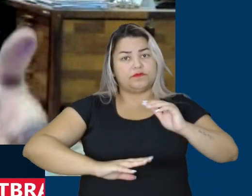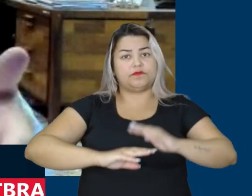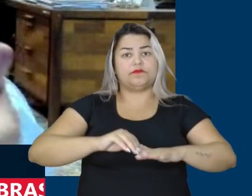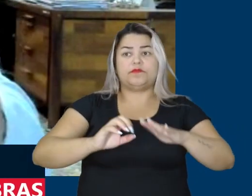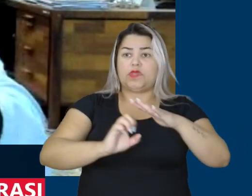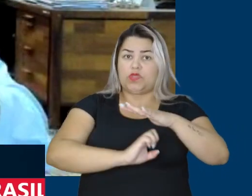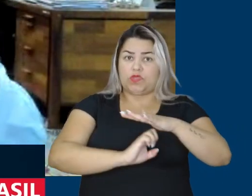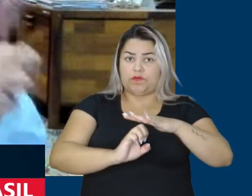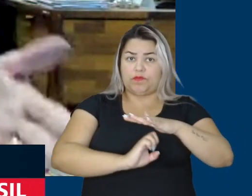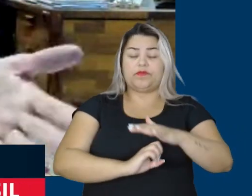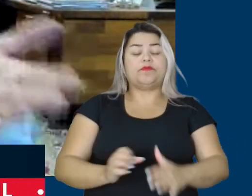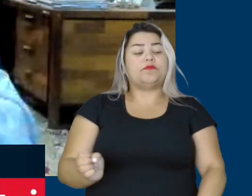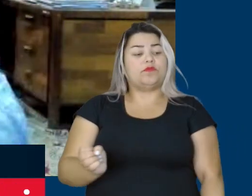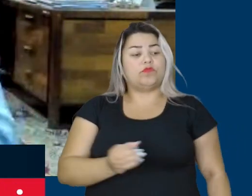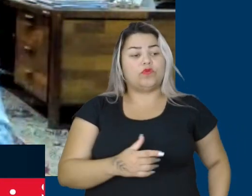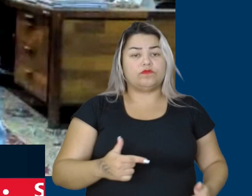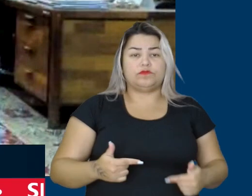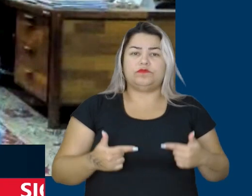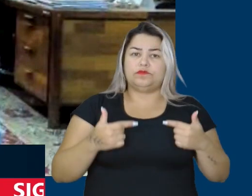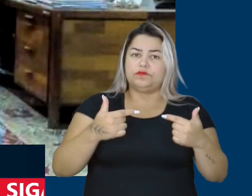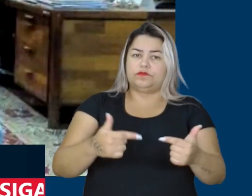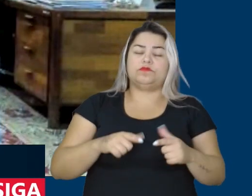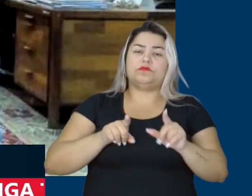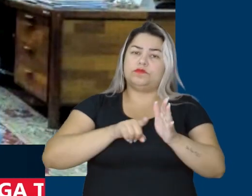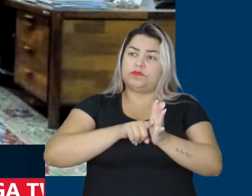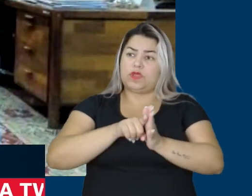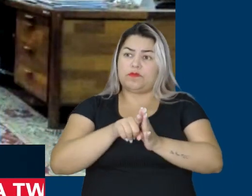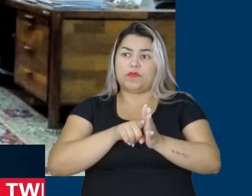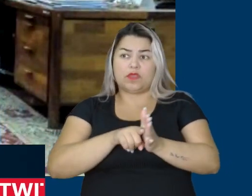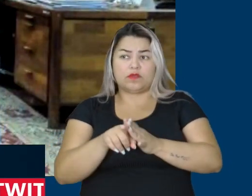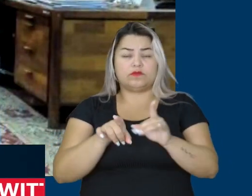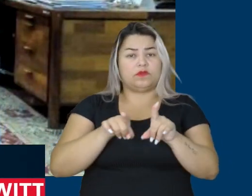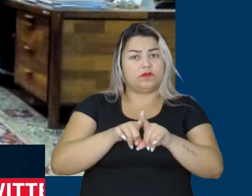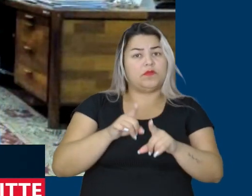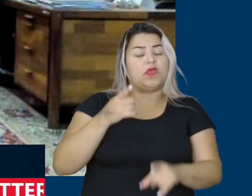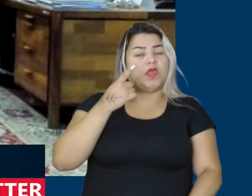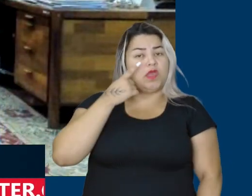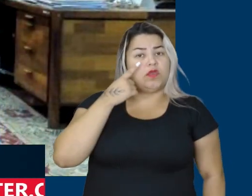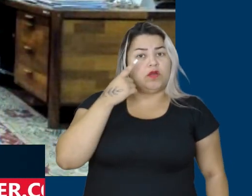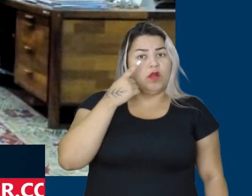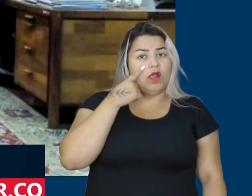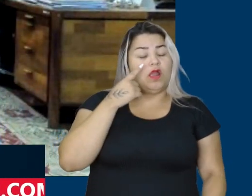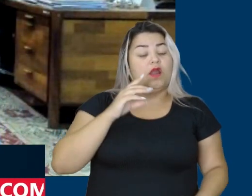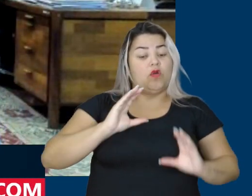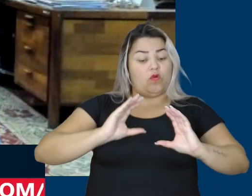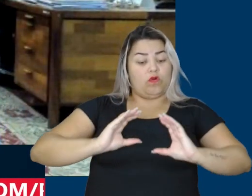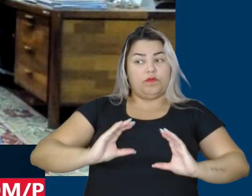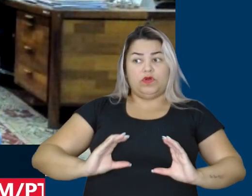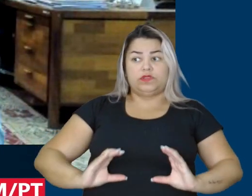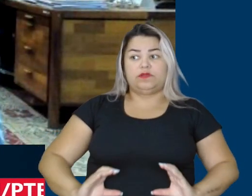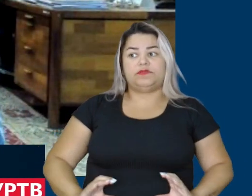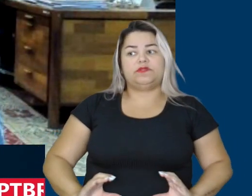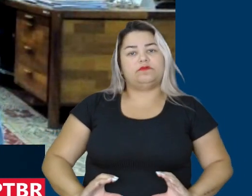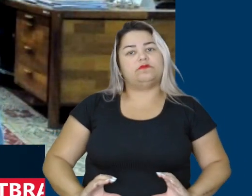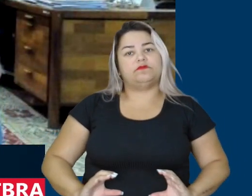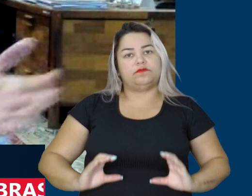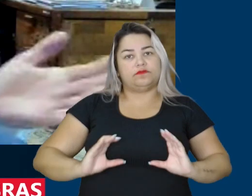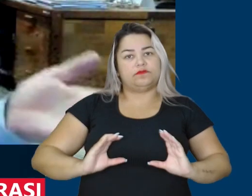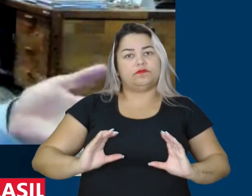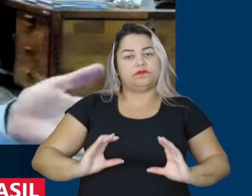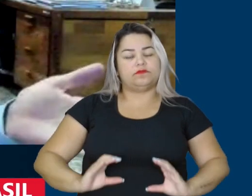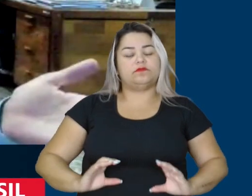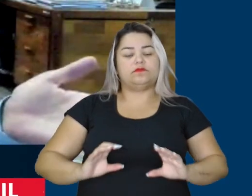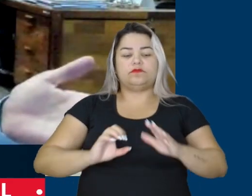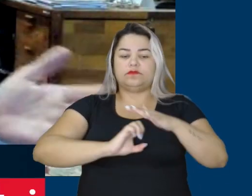agora uma nova tarefa, um novo desafio de monitoramento, que é observar o comportamento das empresas em relação à lei